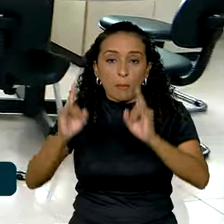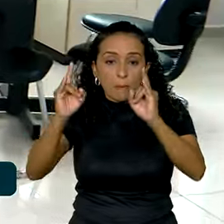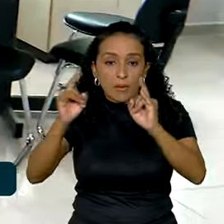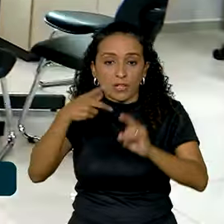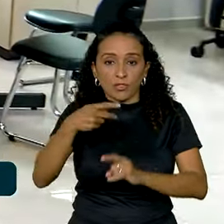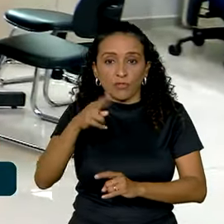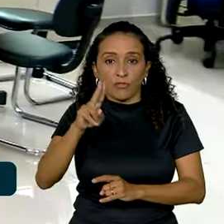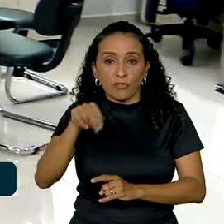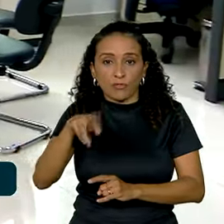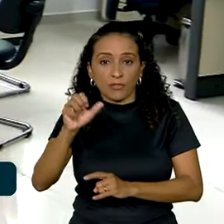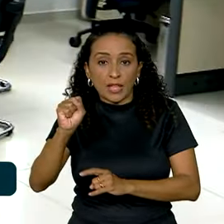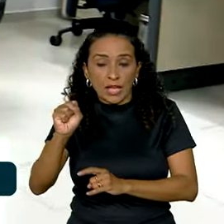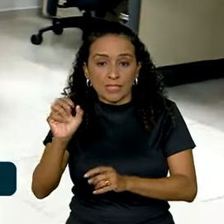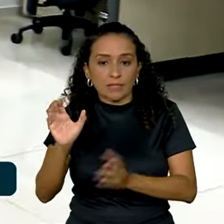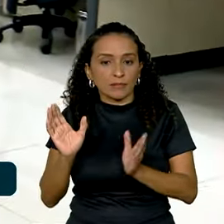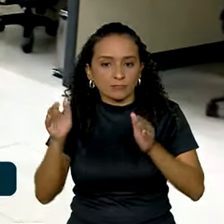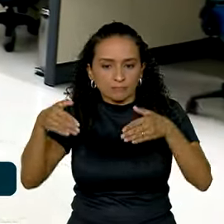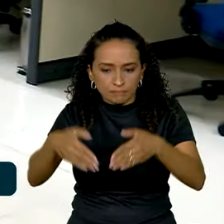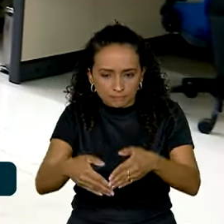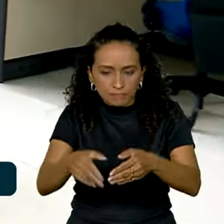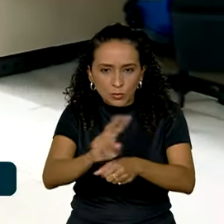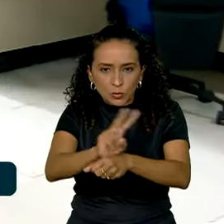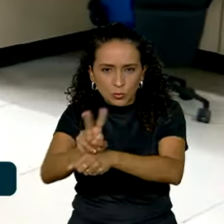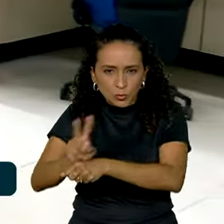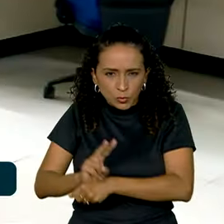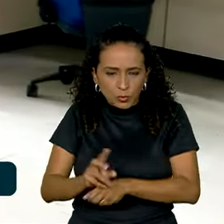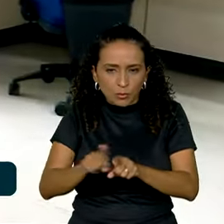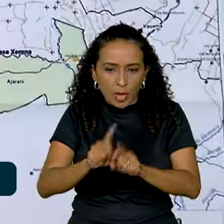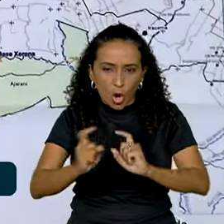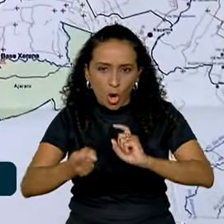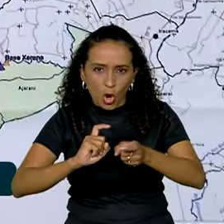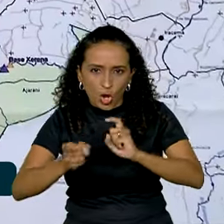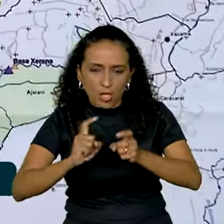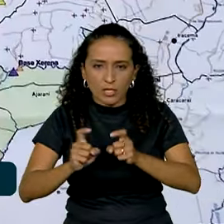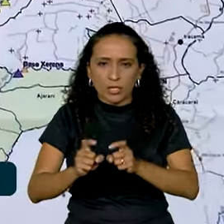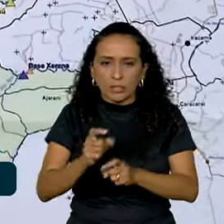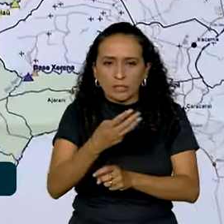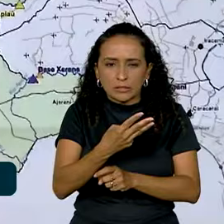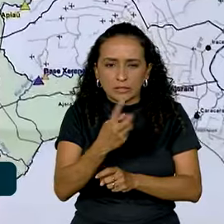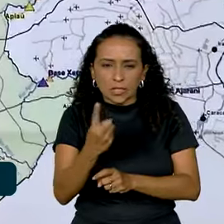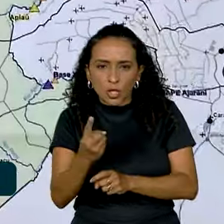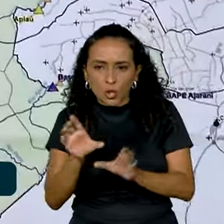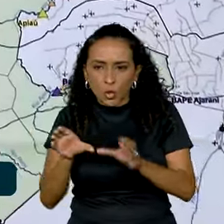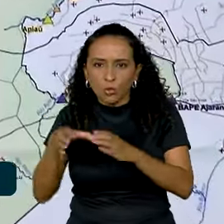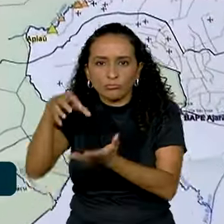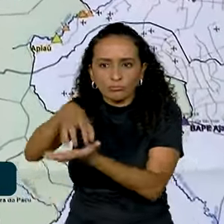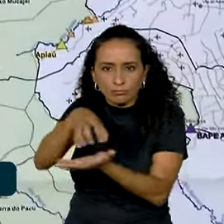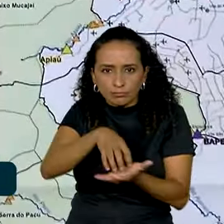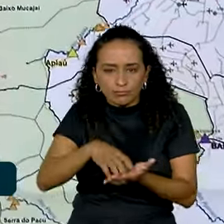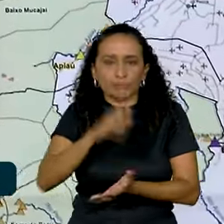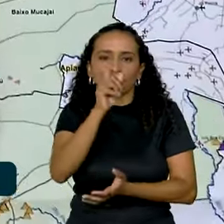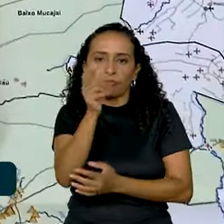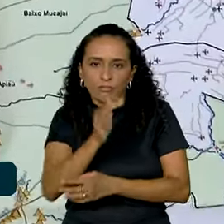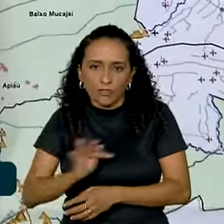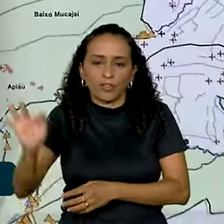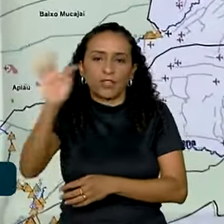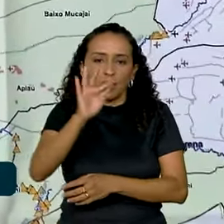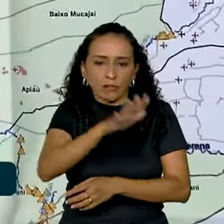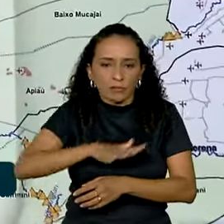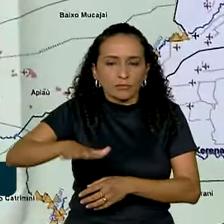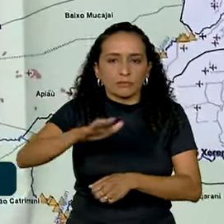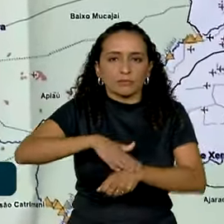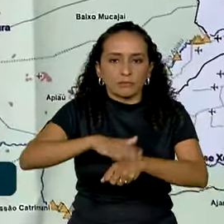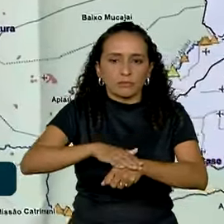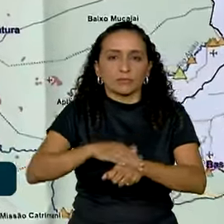serão centralizados o monitoramento e a coordenação dos 31 órgãos federais que atuam no território